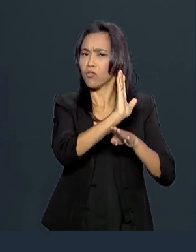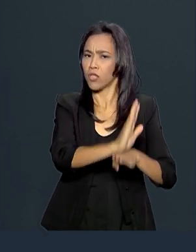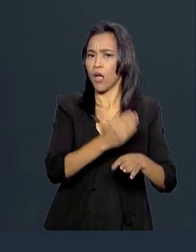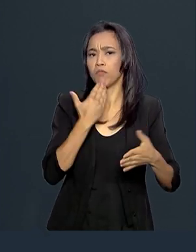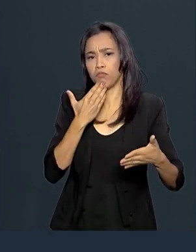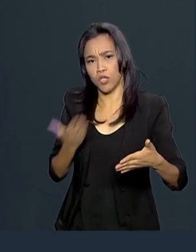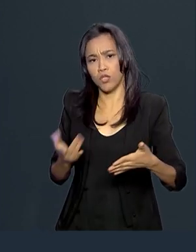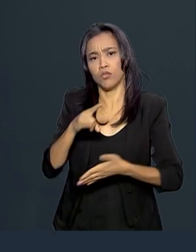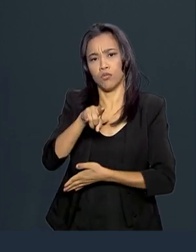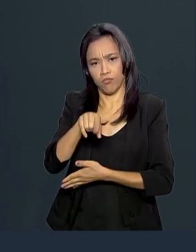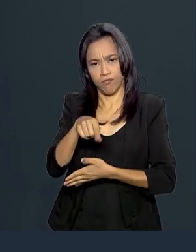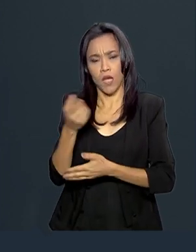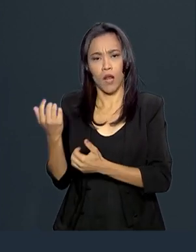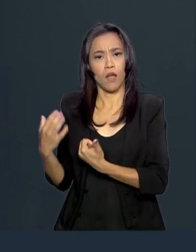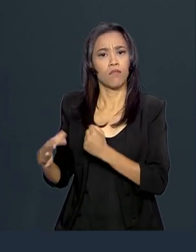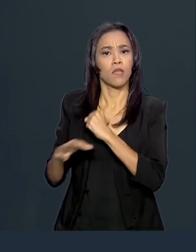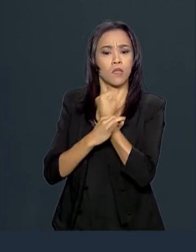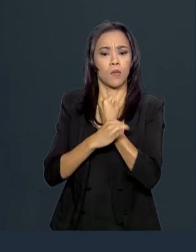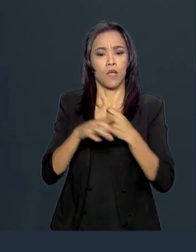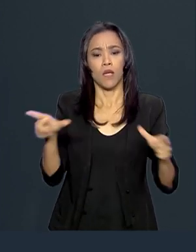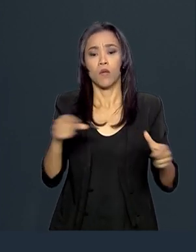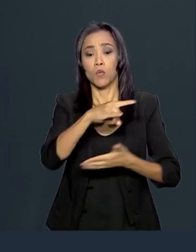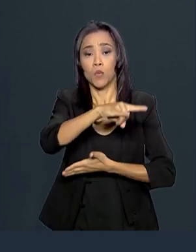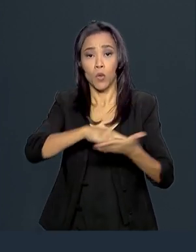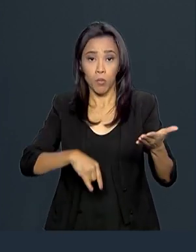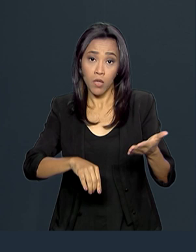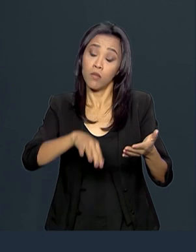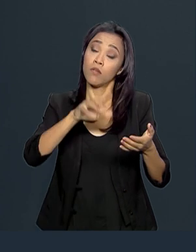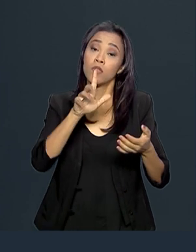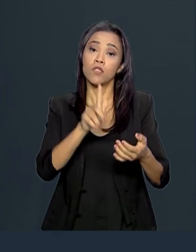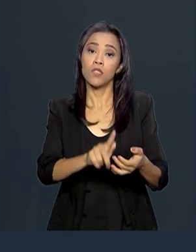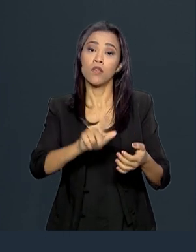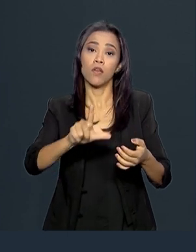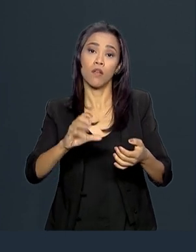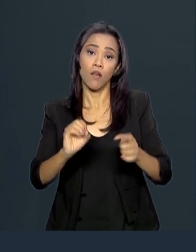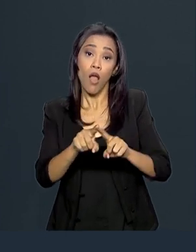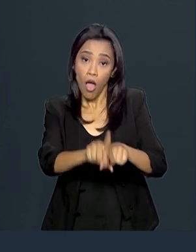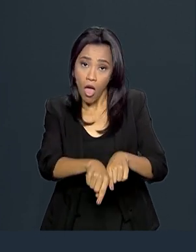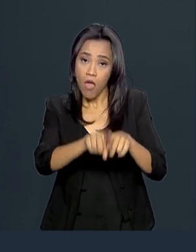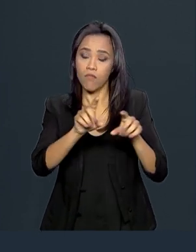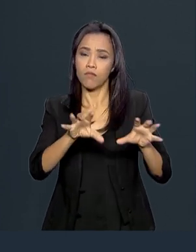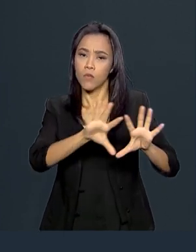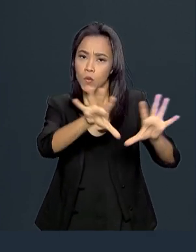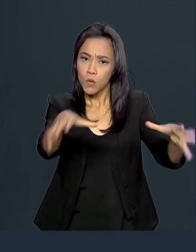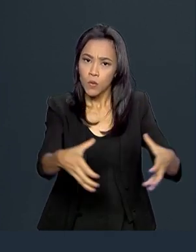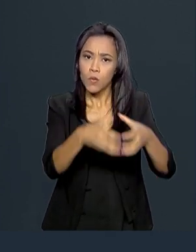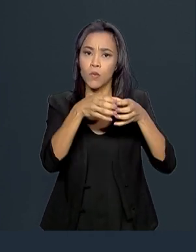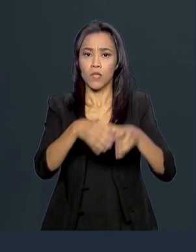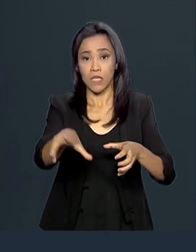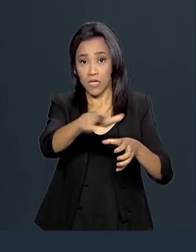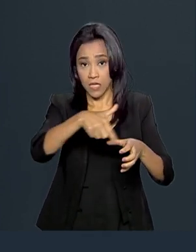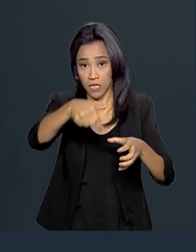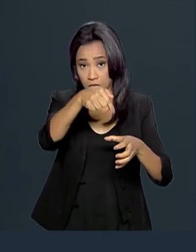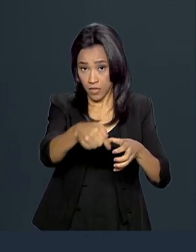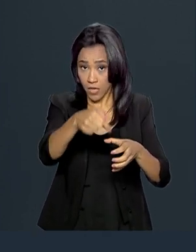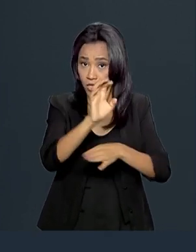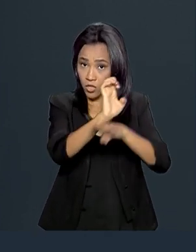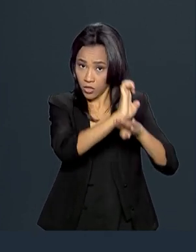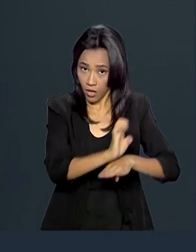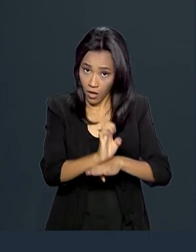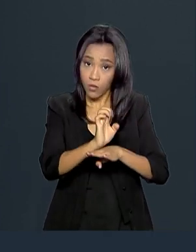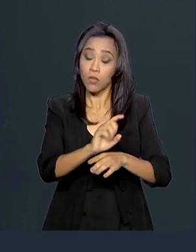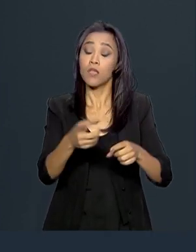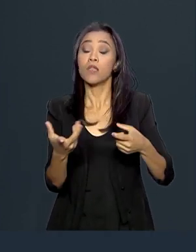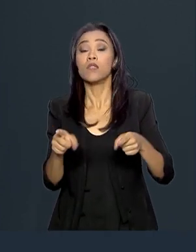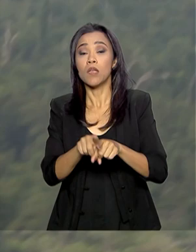para emprego da garantia da lei e da ordem ambiental. A região é formada pelos sete estados do norte do país, mais